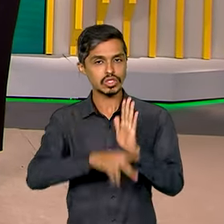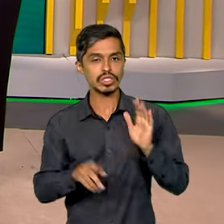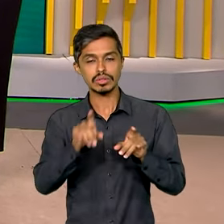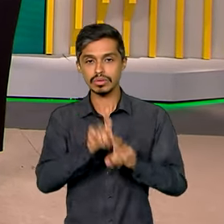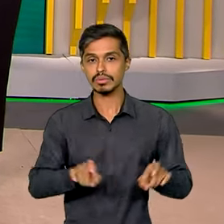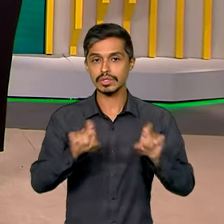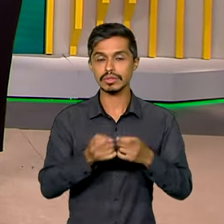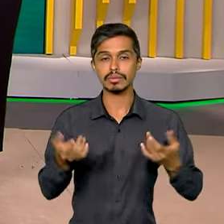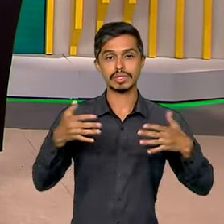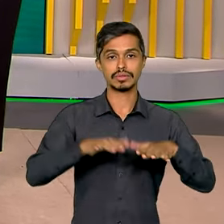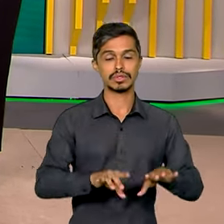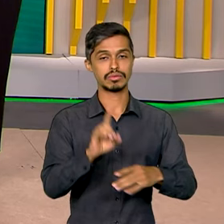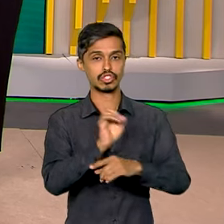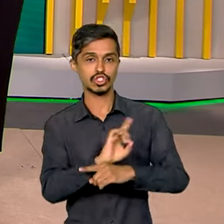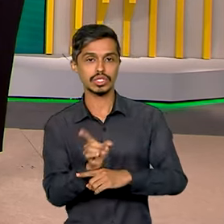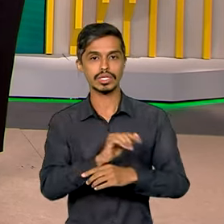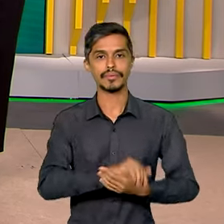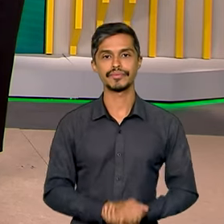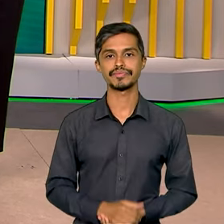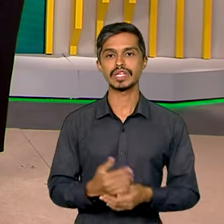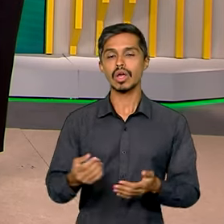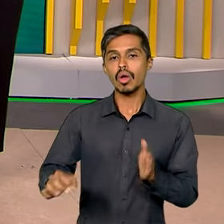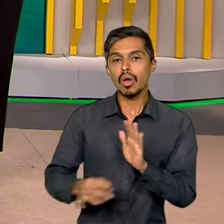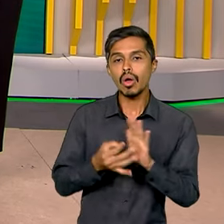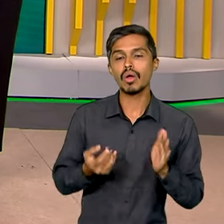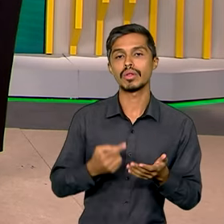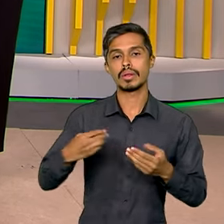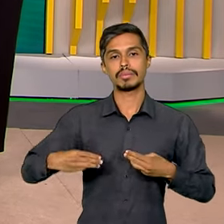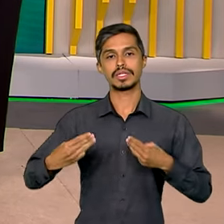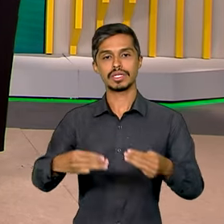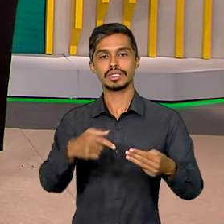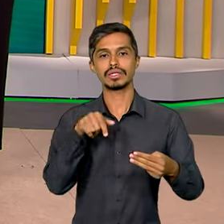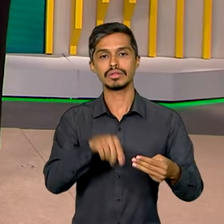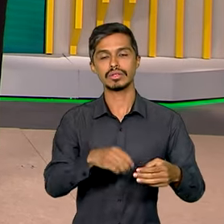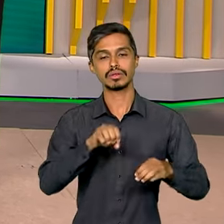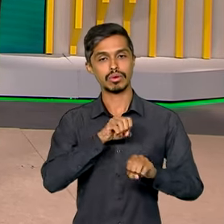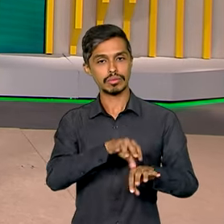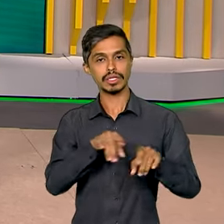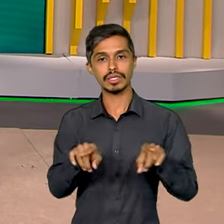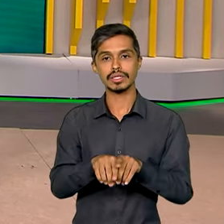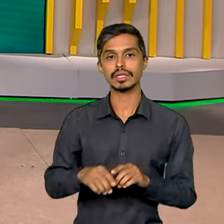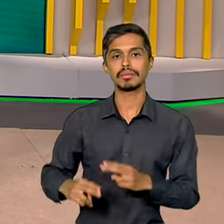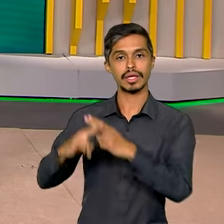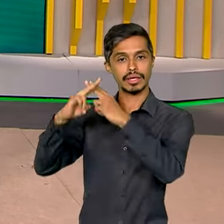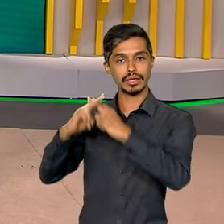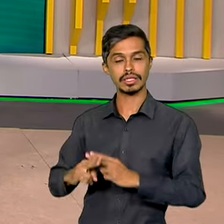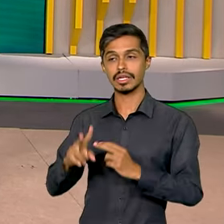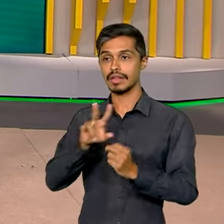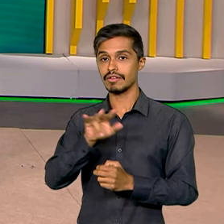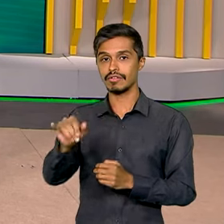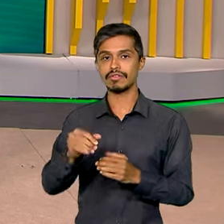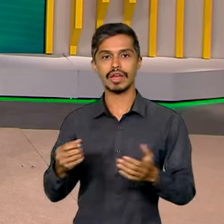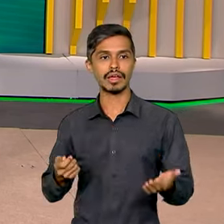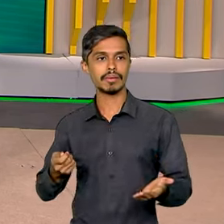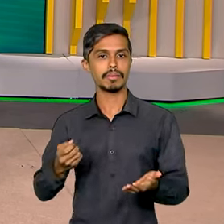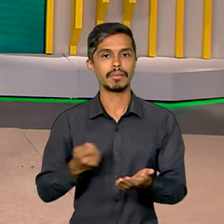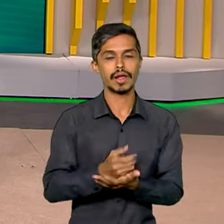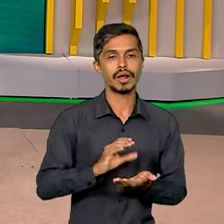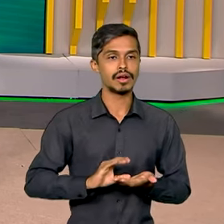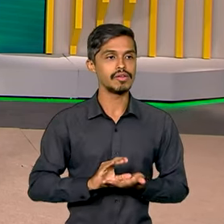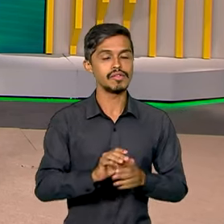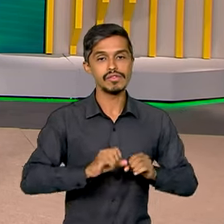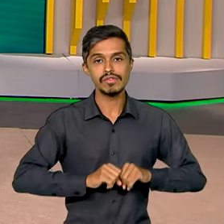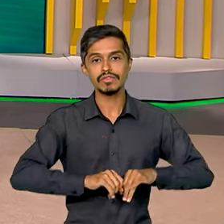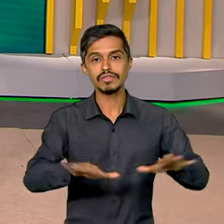Digital. É um acordo assinado hoje entre o Ministério das Comunicações e a Caixa, vai destinar cerca de 23